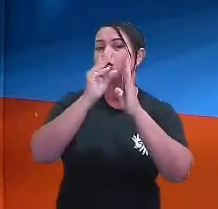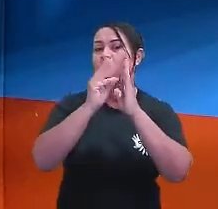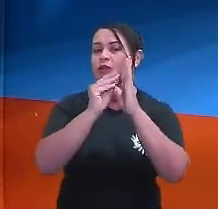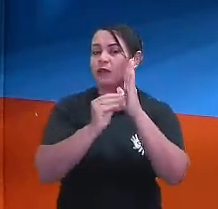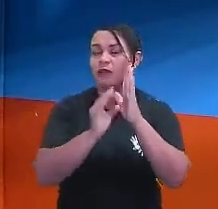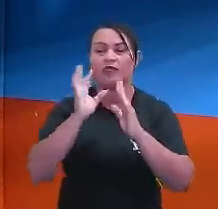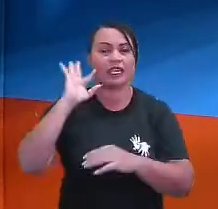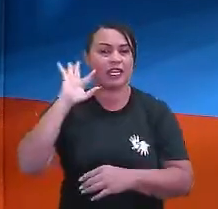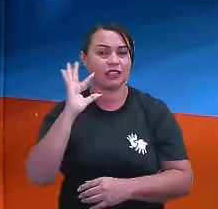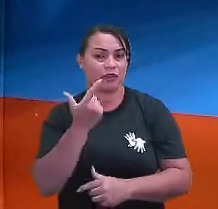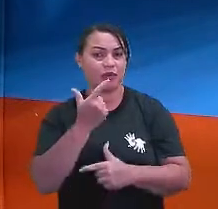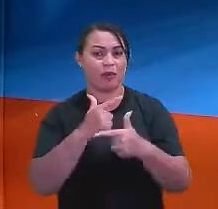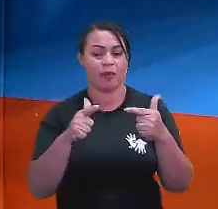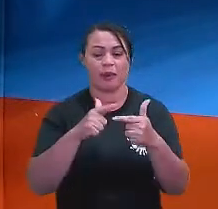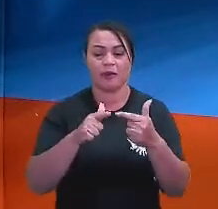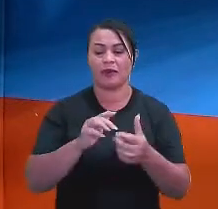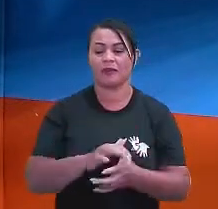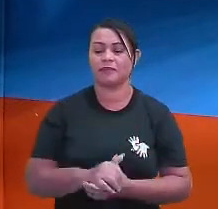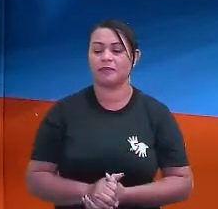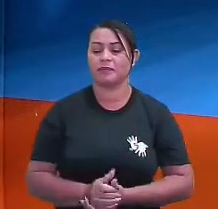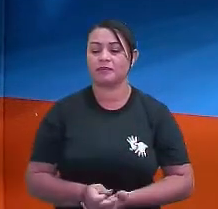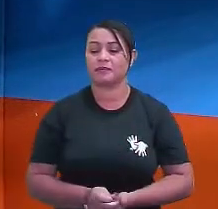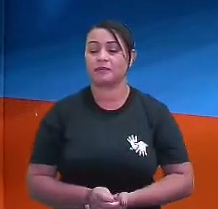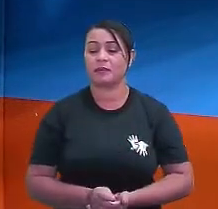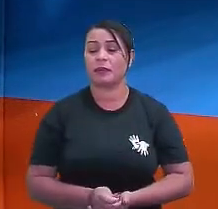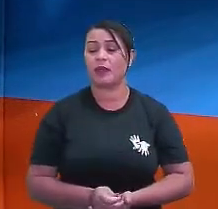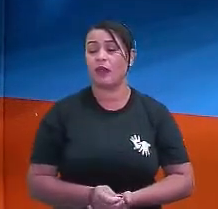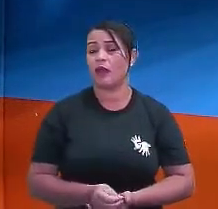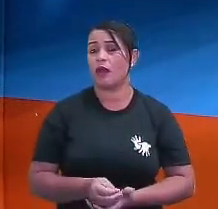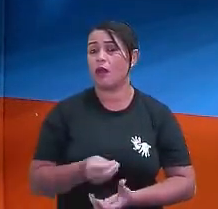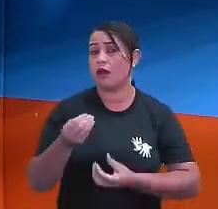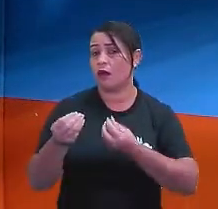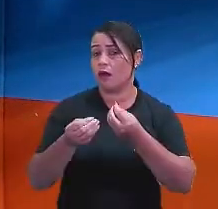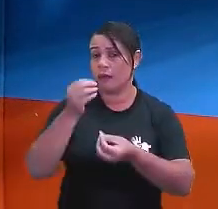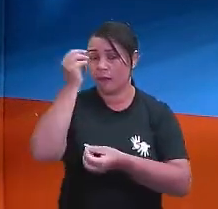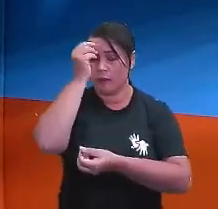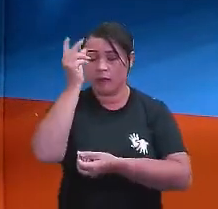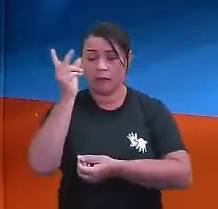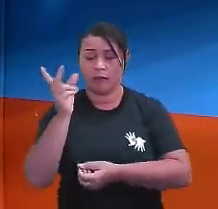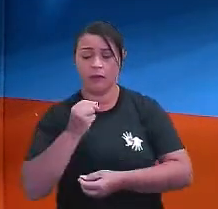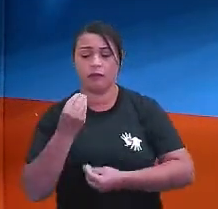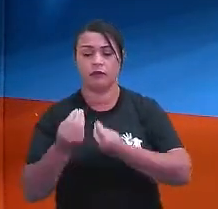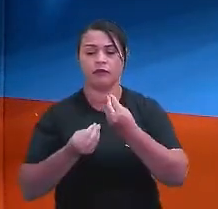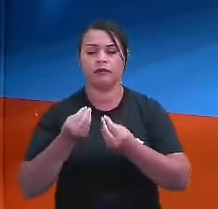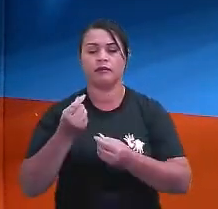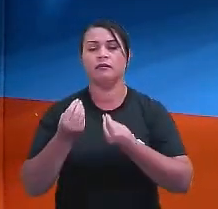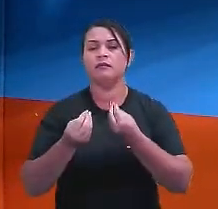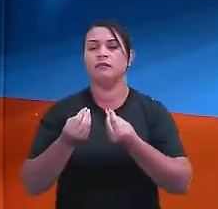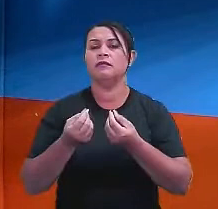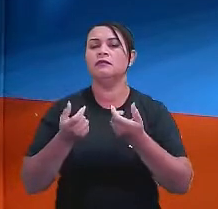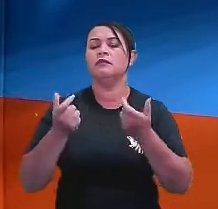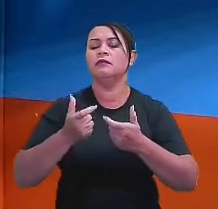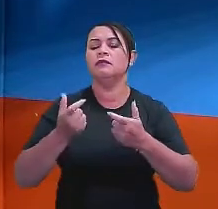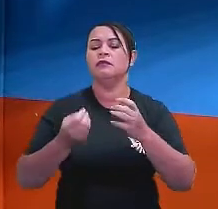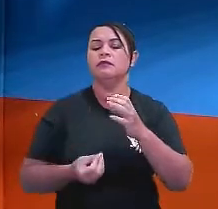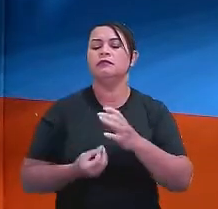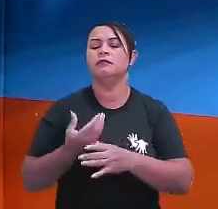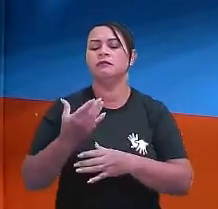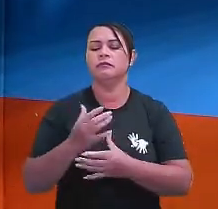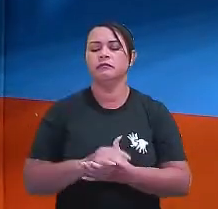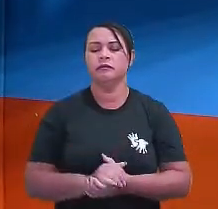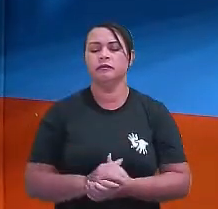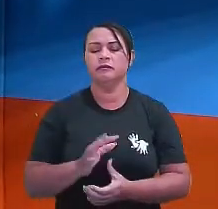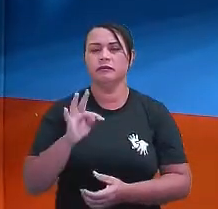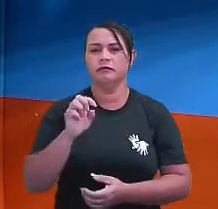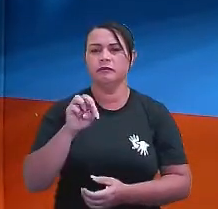resolver o nosso problema. Vamos se ligar aqui o que é, né, da onde surgiu o Teorema de Thales.